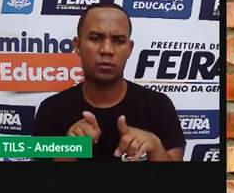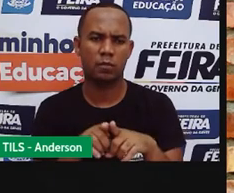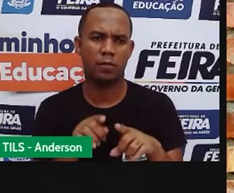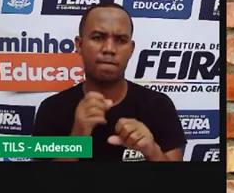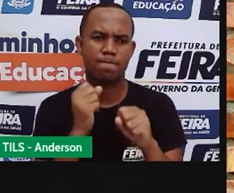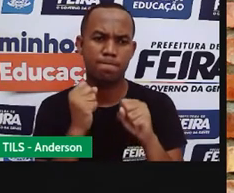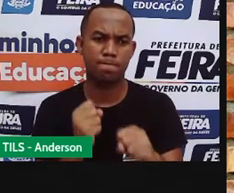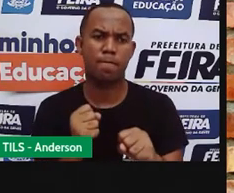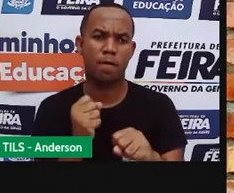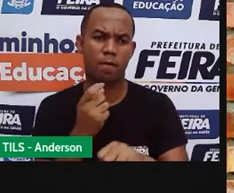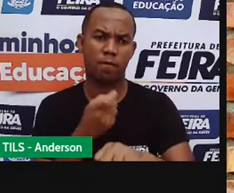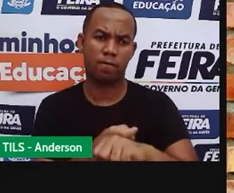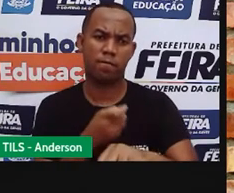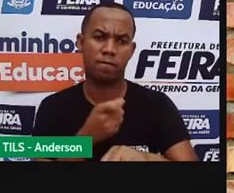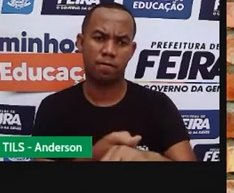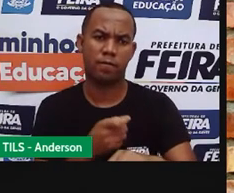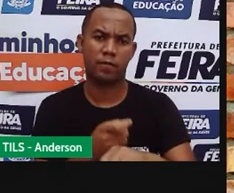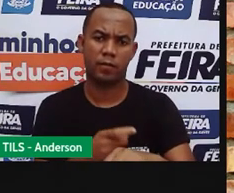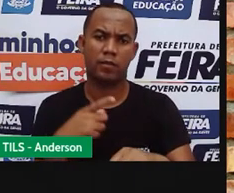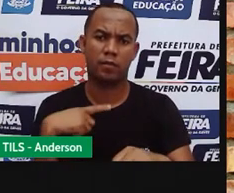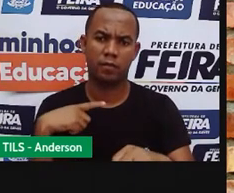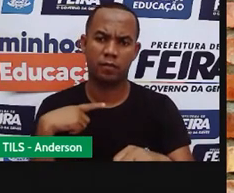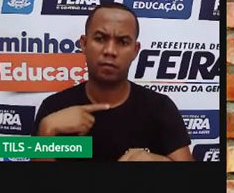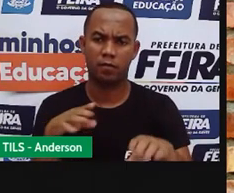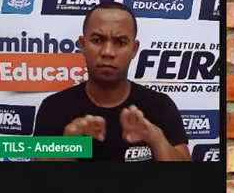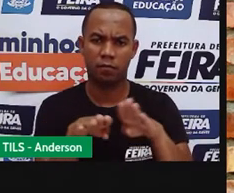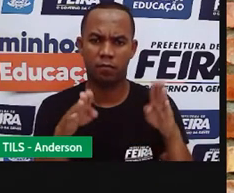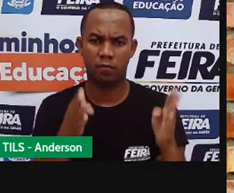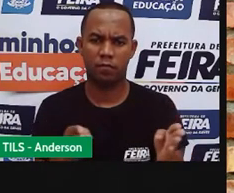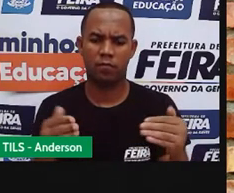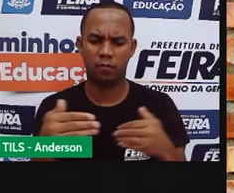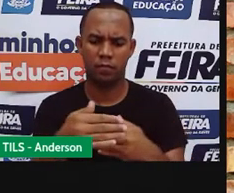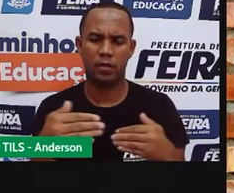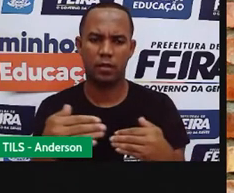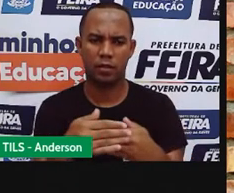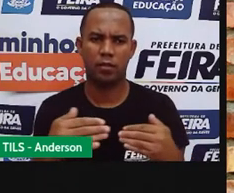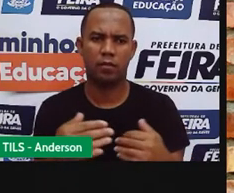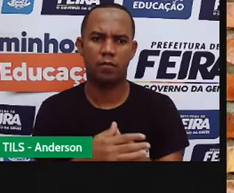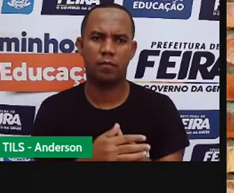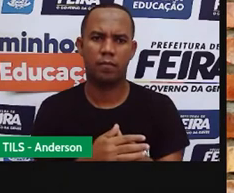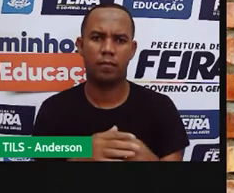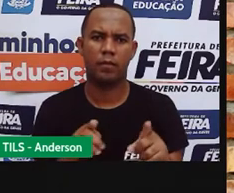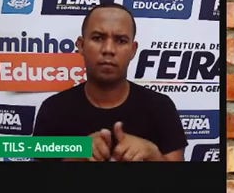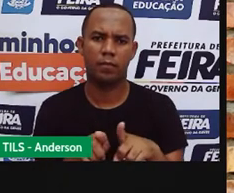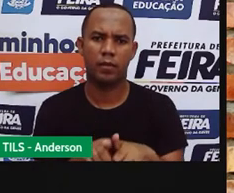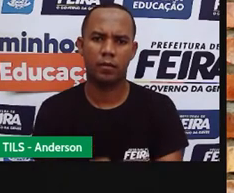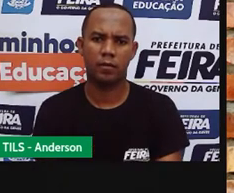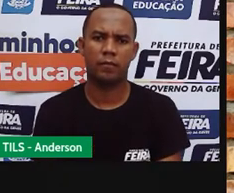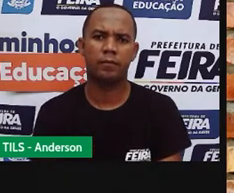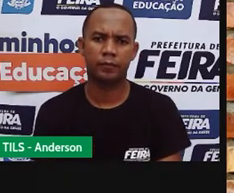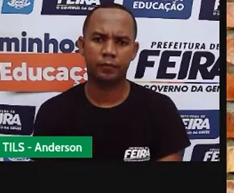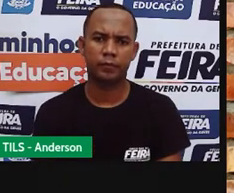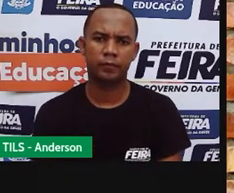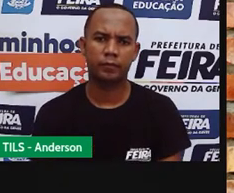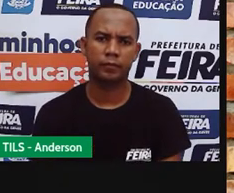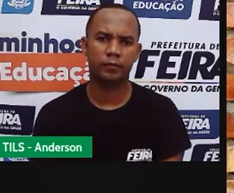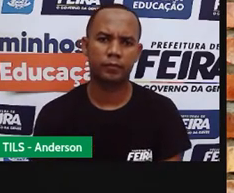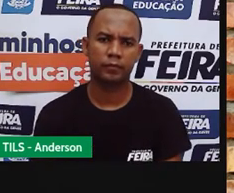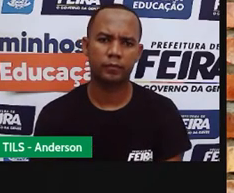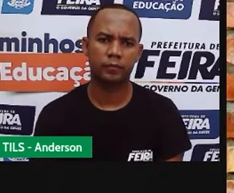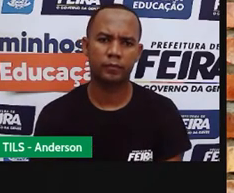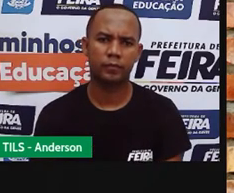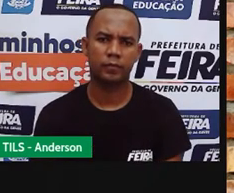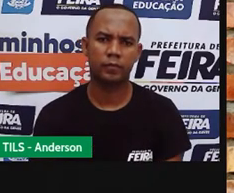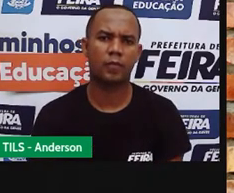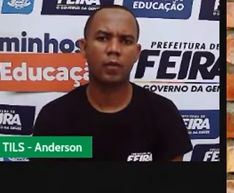que eles, como os blocos de cimento e o bloco de cimento ecológico. O bloco de cimento ecológico